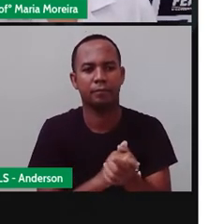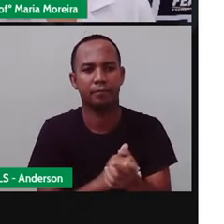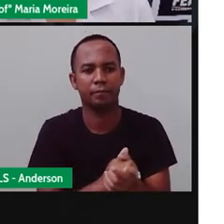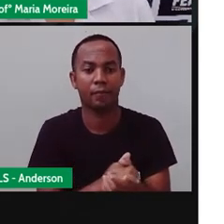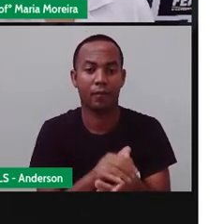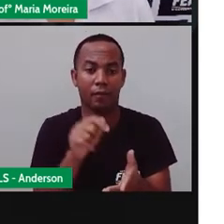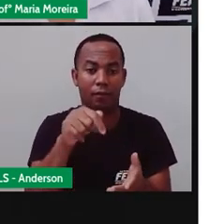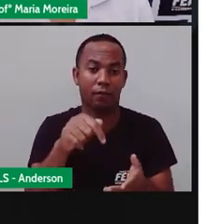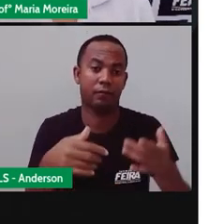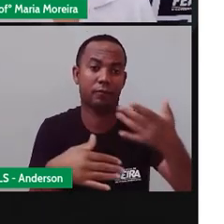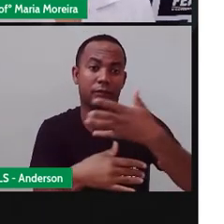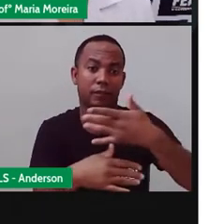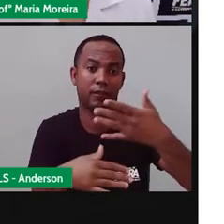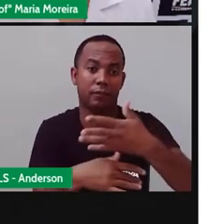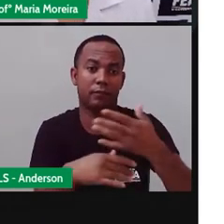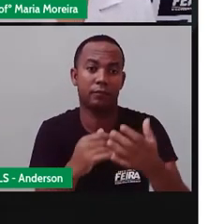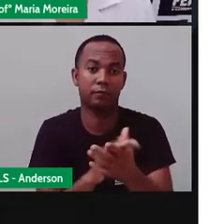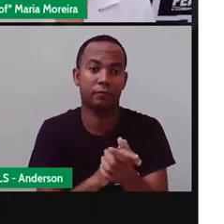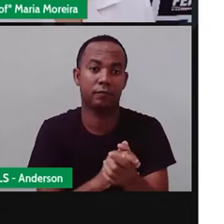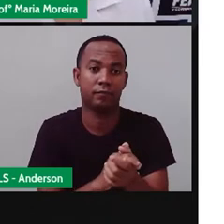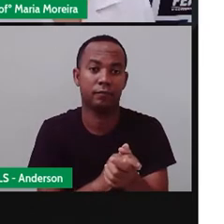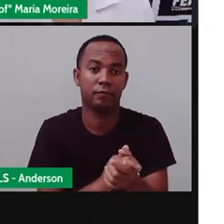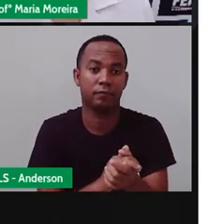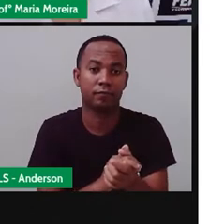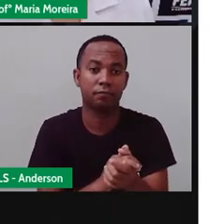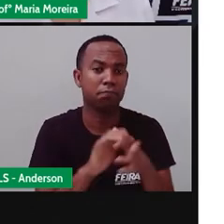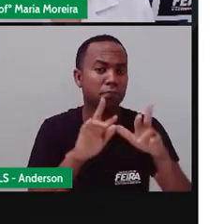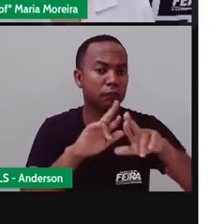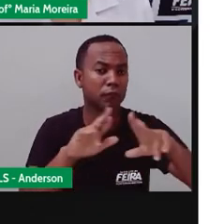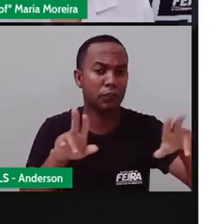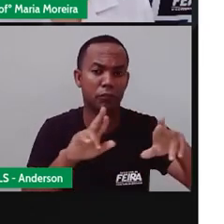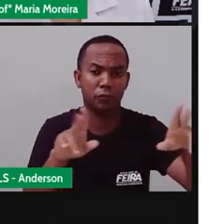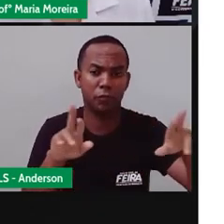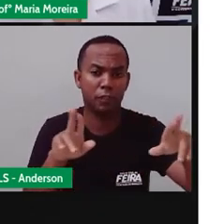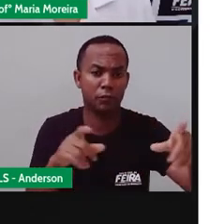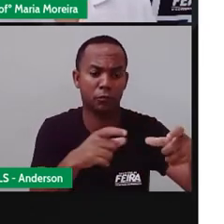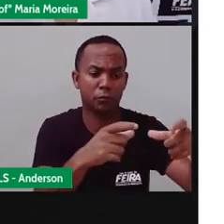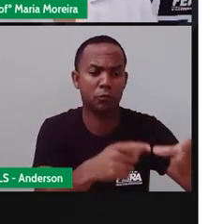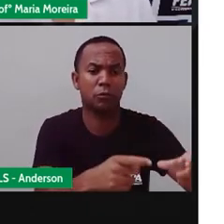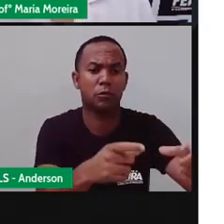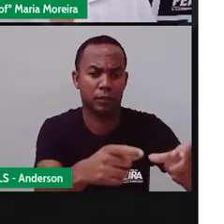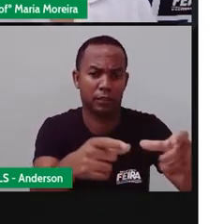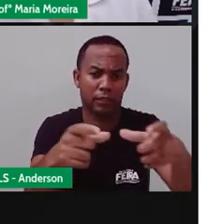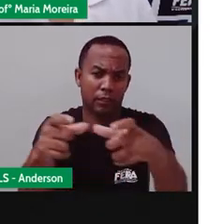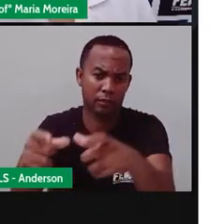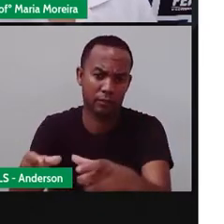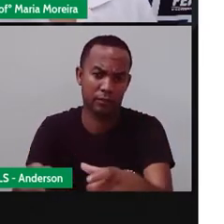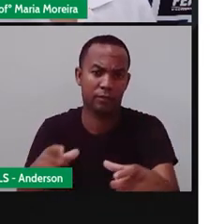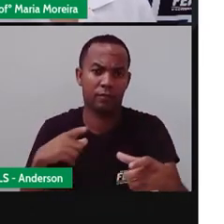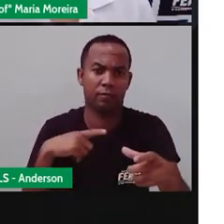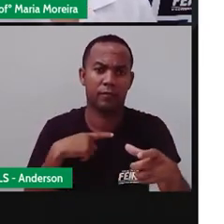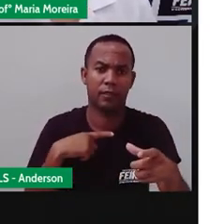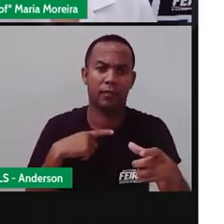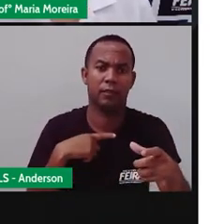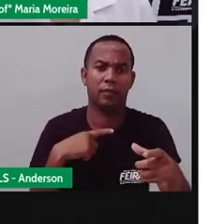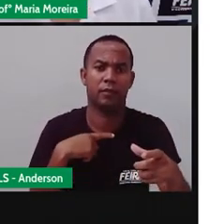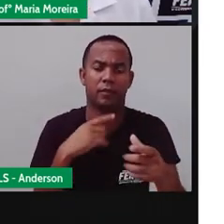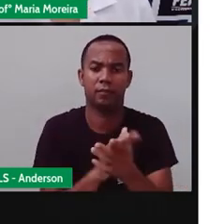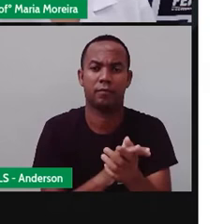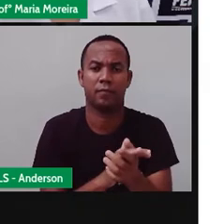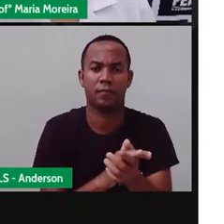cidade. Vamos aos tipos de bairro, né? Os bairros, né, recebem